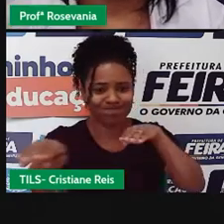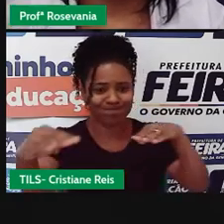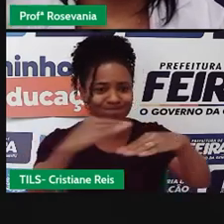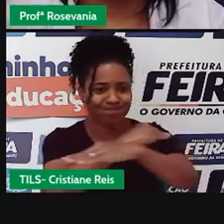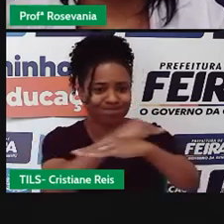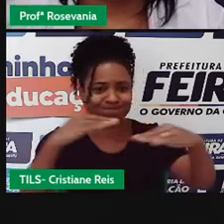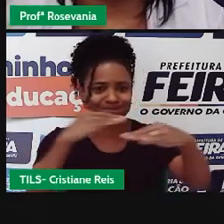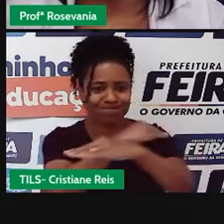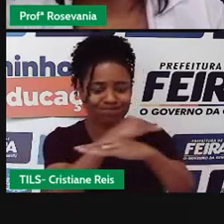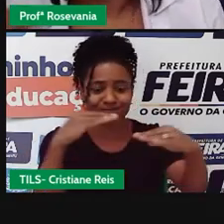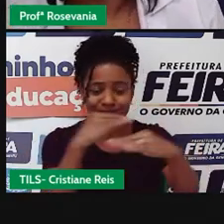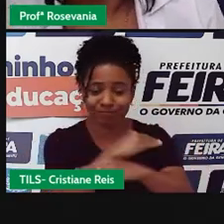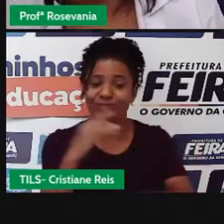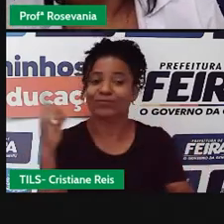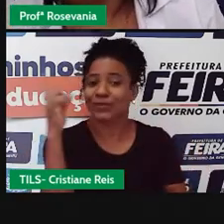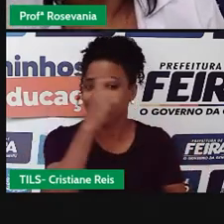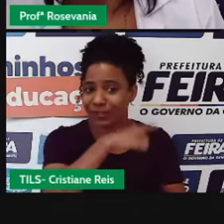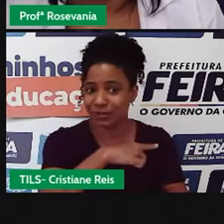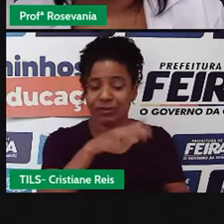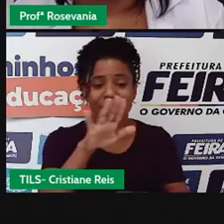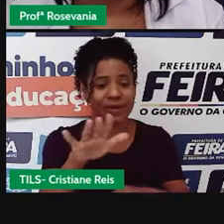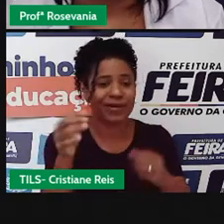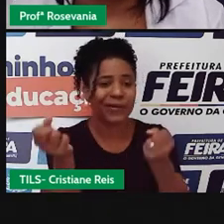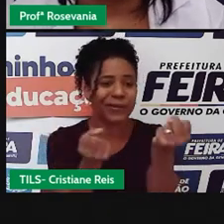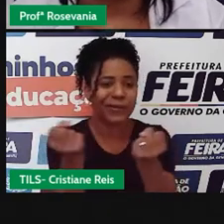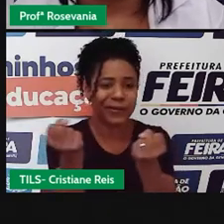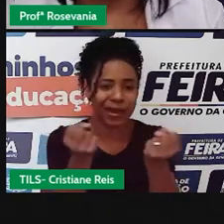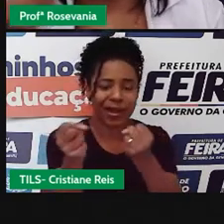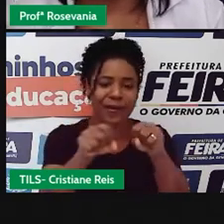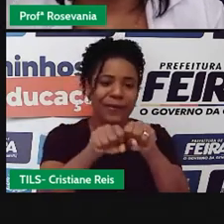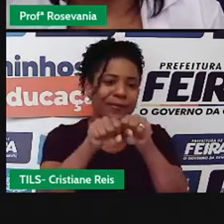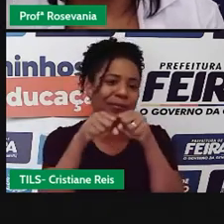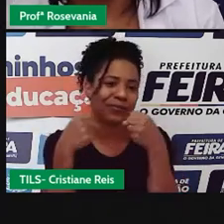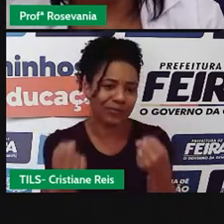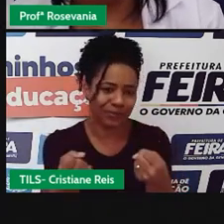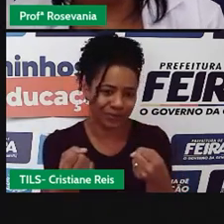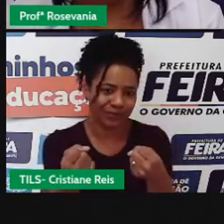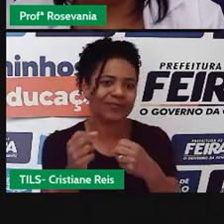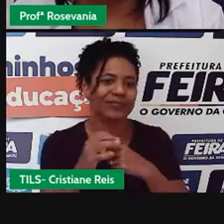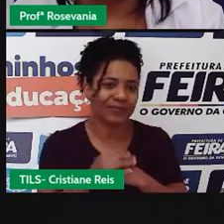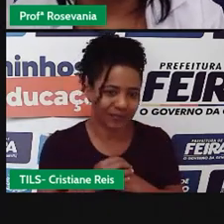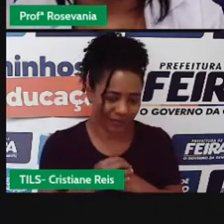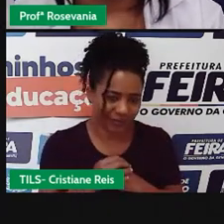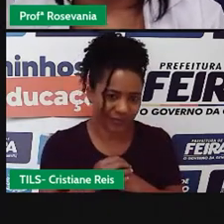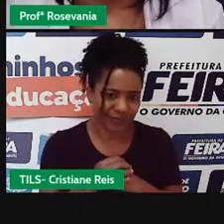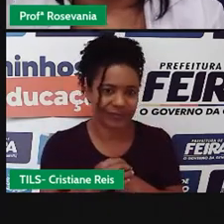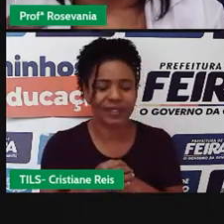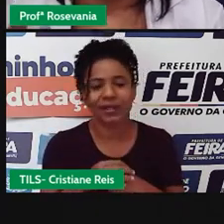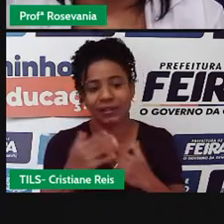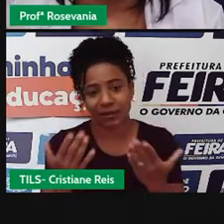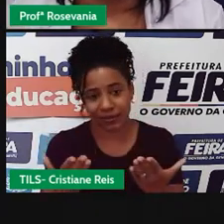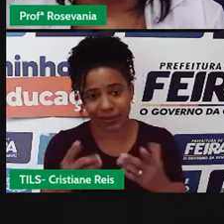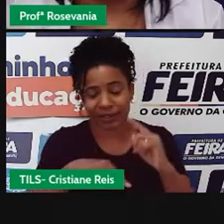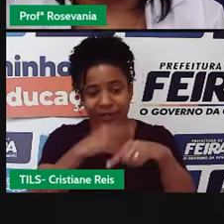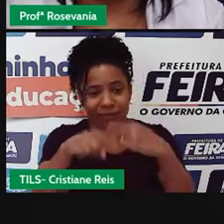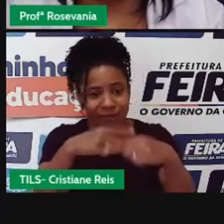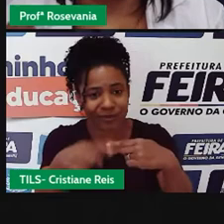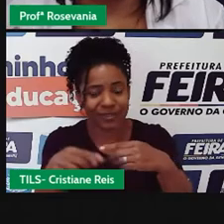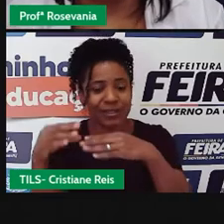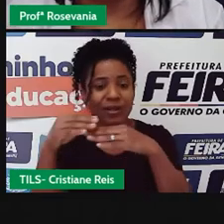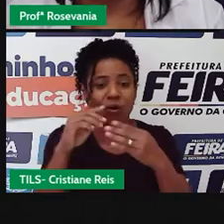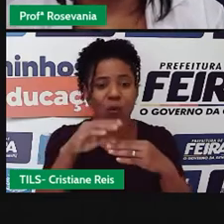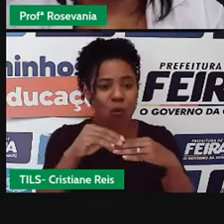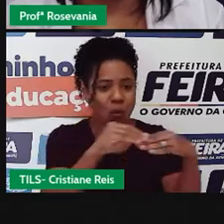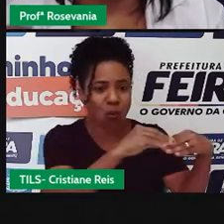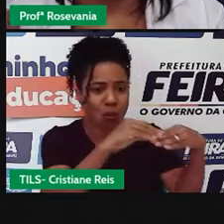ou os carros quebram mais, e esse dinheirinho, né, que é gasto a mais, tem que ser repassado nas mercadorias. Então, gente precisa, além